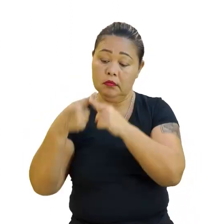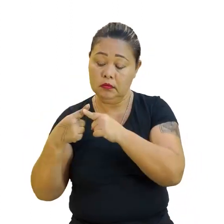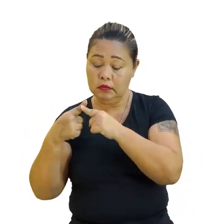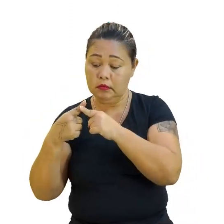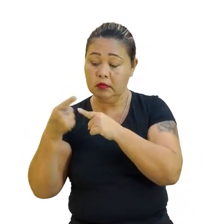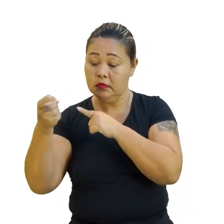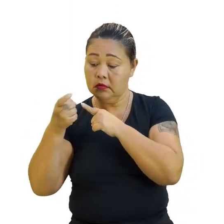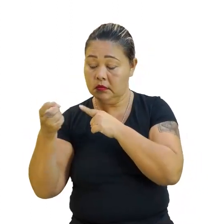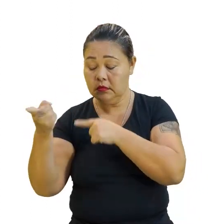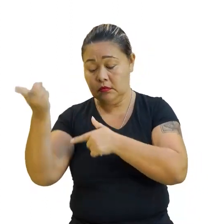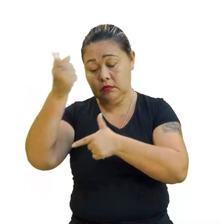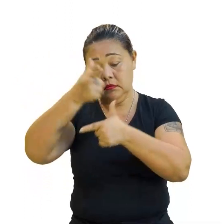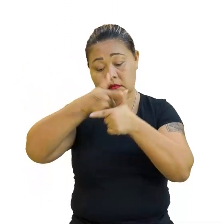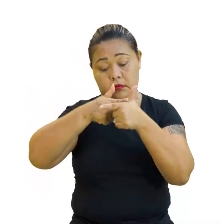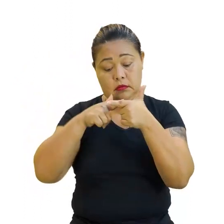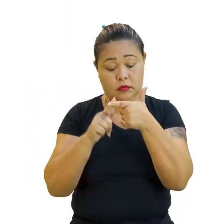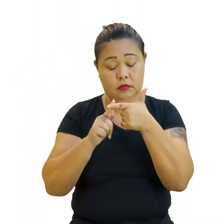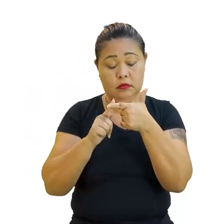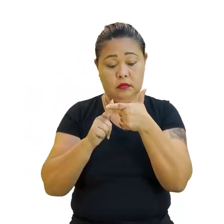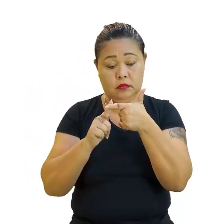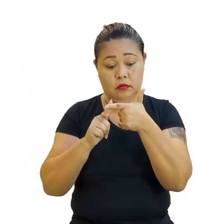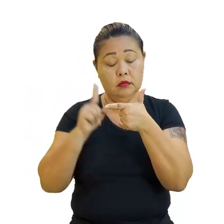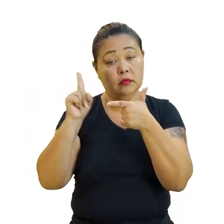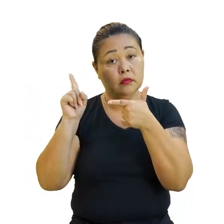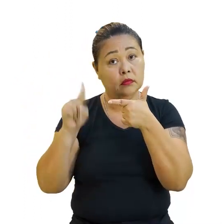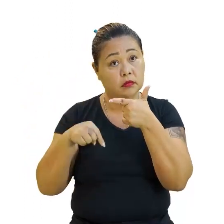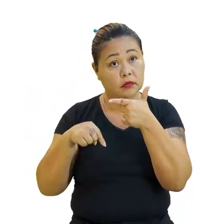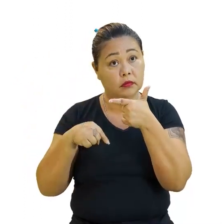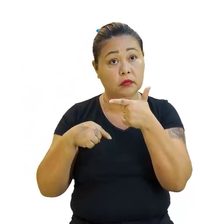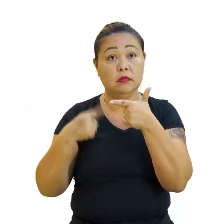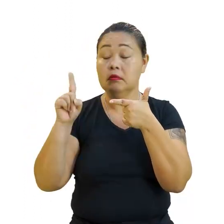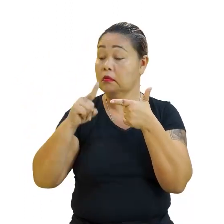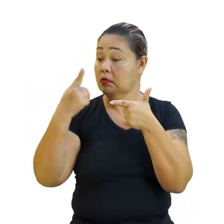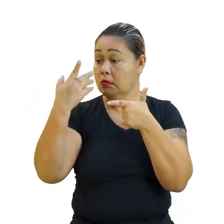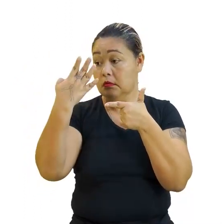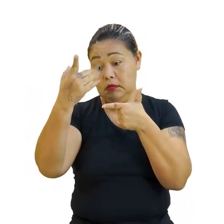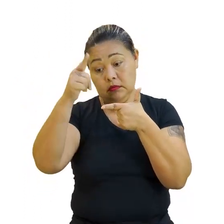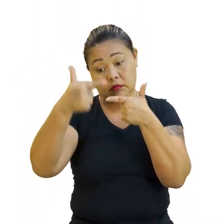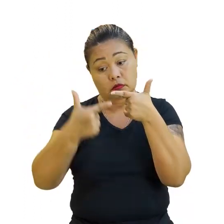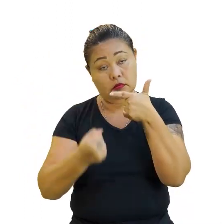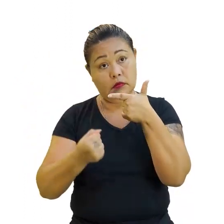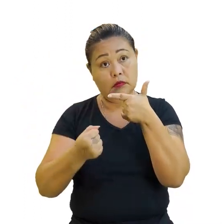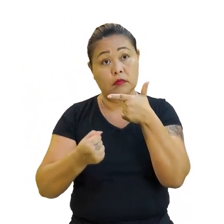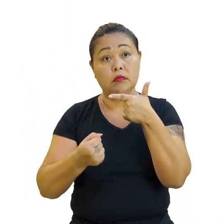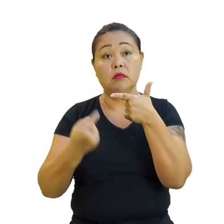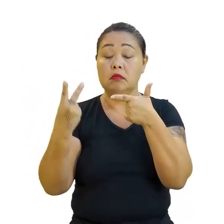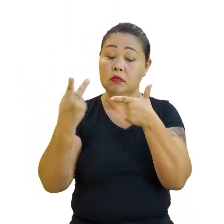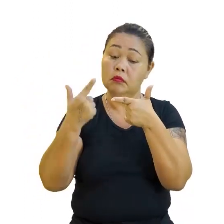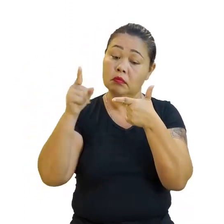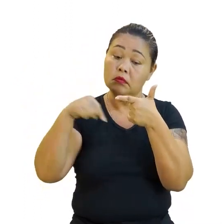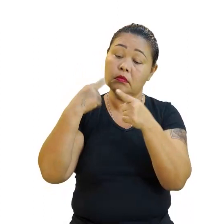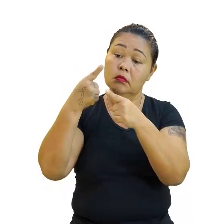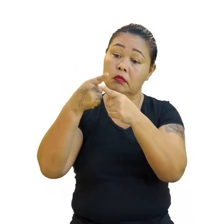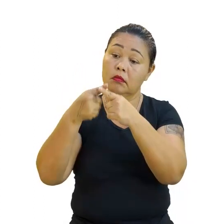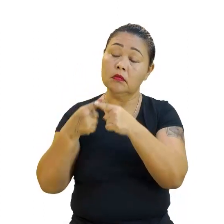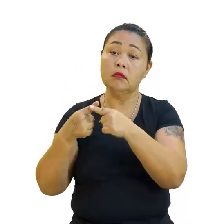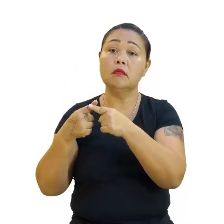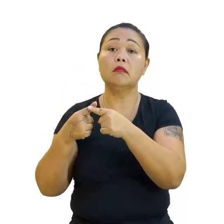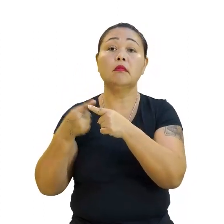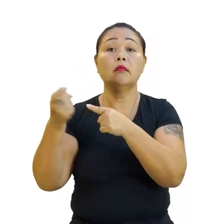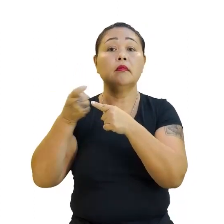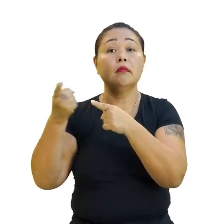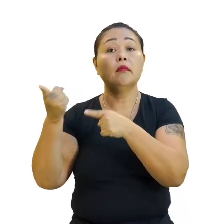vai passar embaixo dividindo. Não é 4 dividido para 20, tá, gente? Quem está multiplicando o x é que passa...